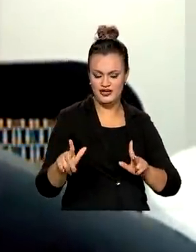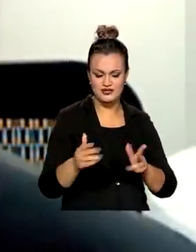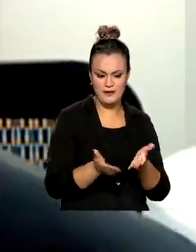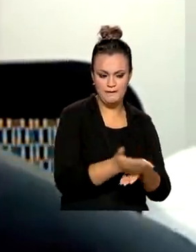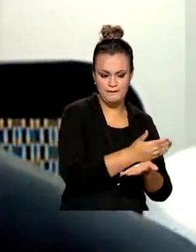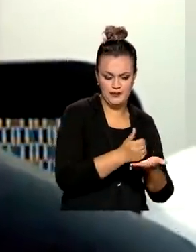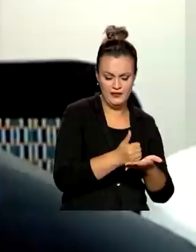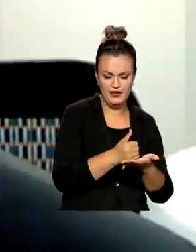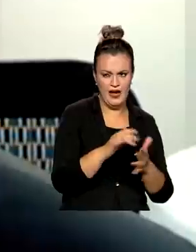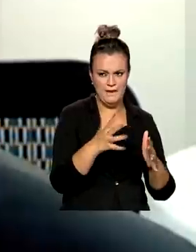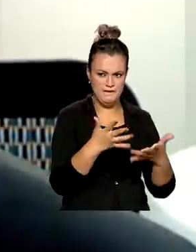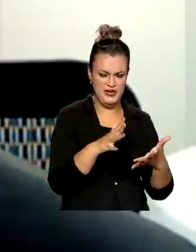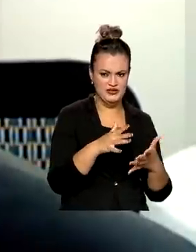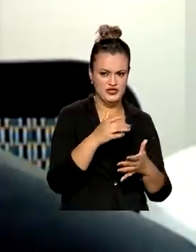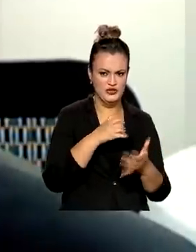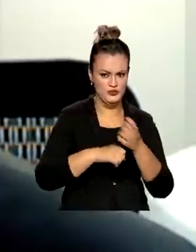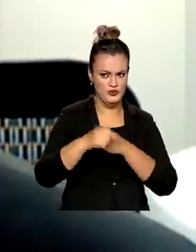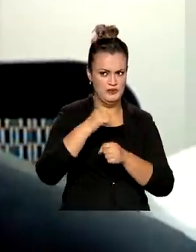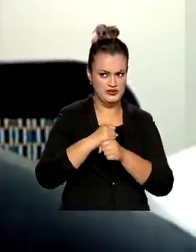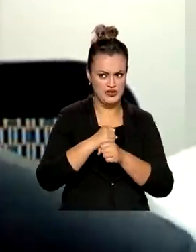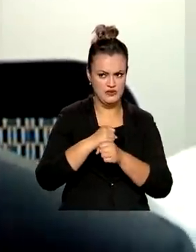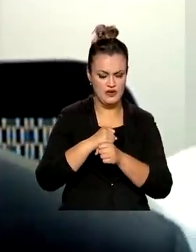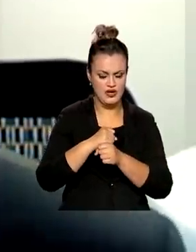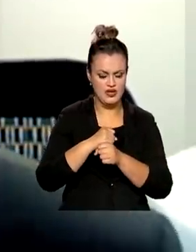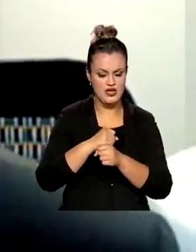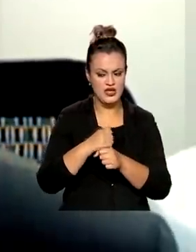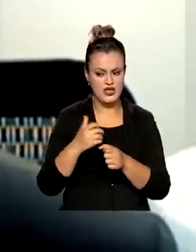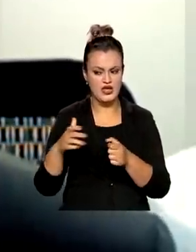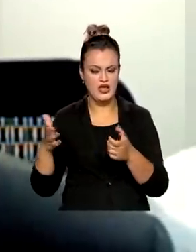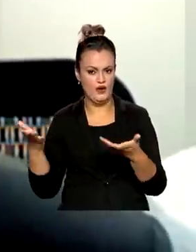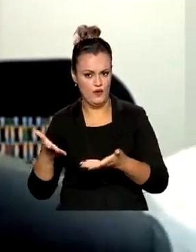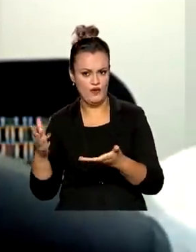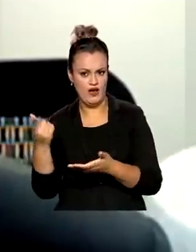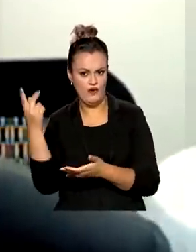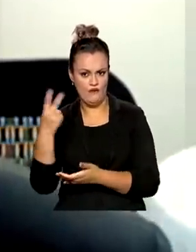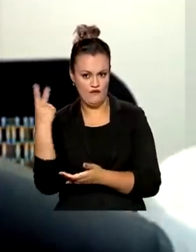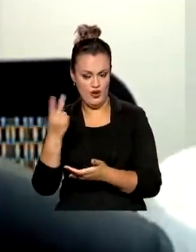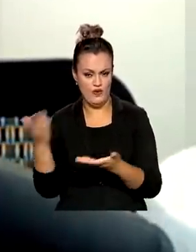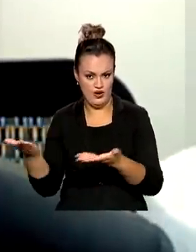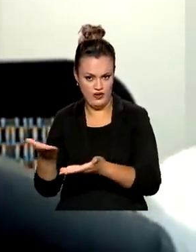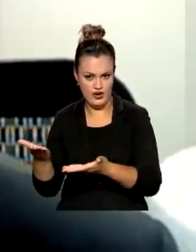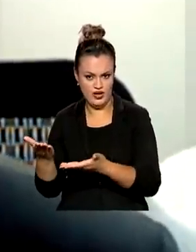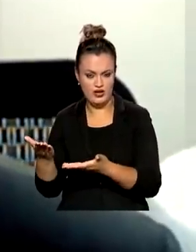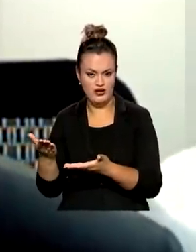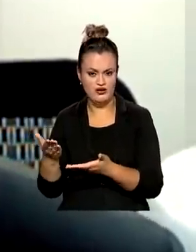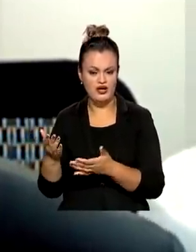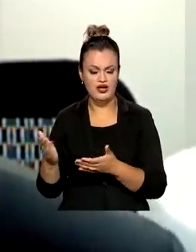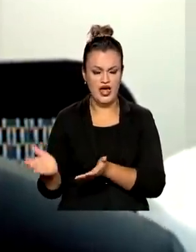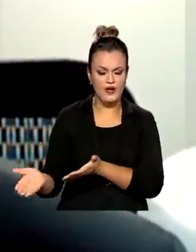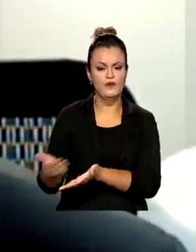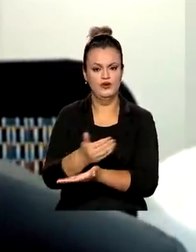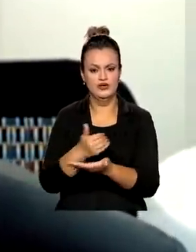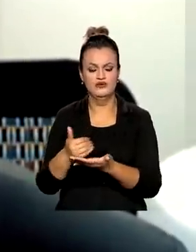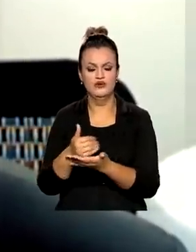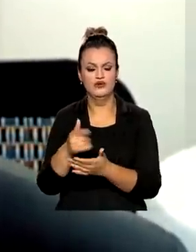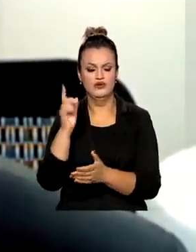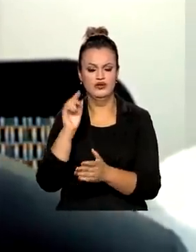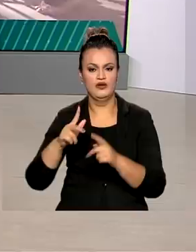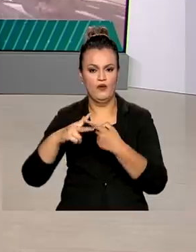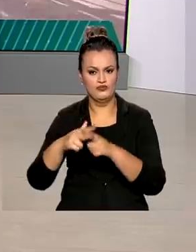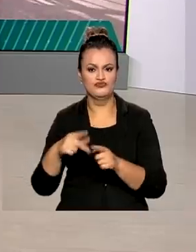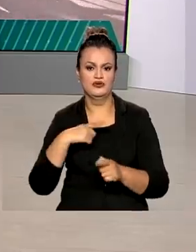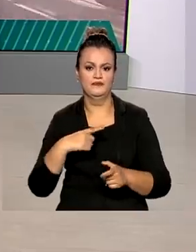recolheram de estimativa no ano de 2021 e o valor efetivamente apurado é recolhido, então, o que nós chamamos de